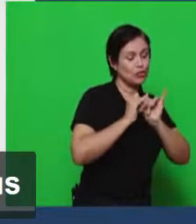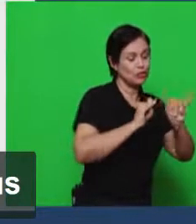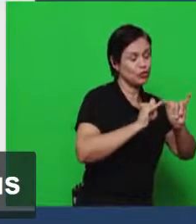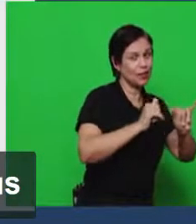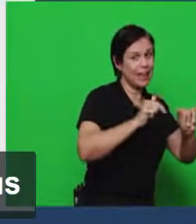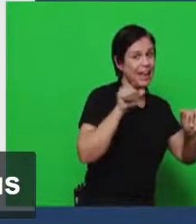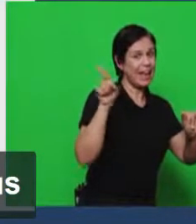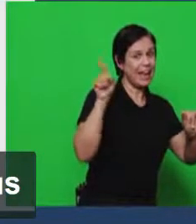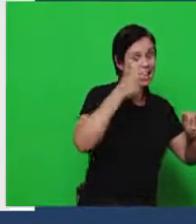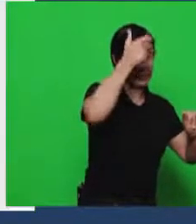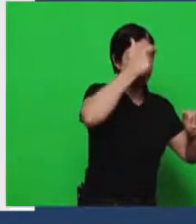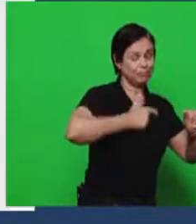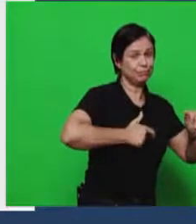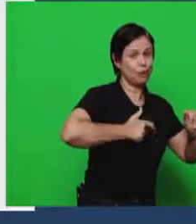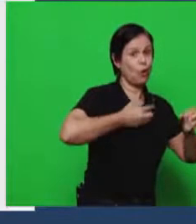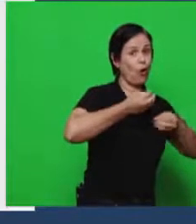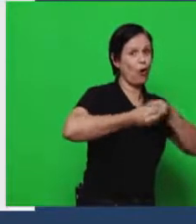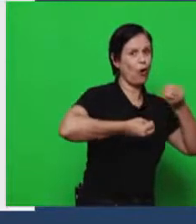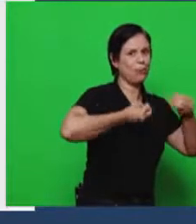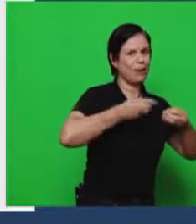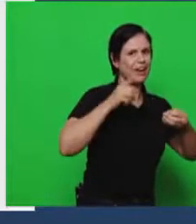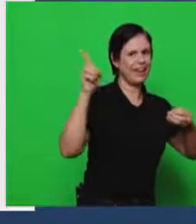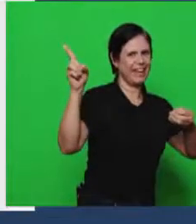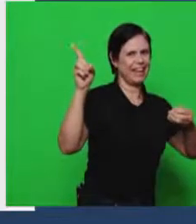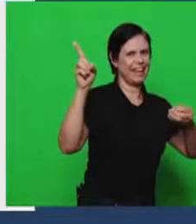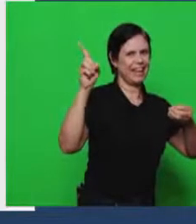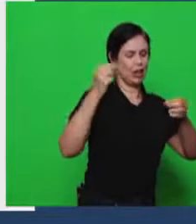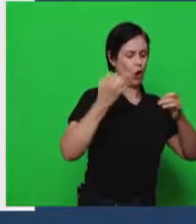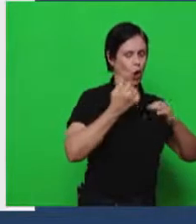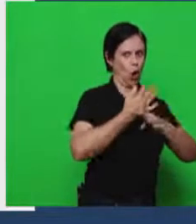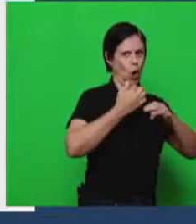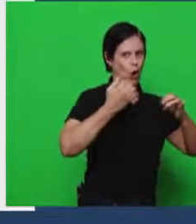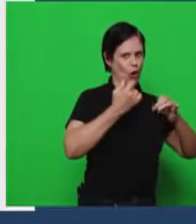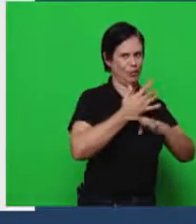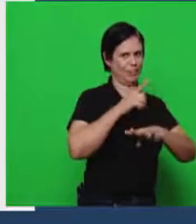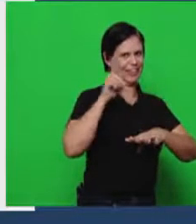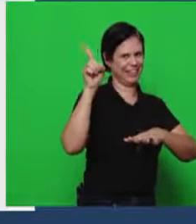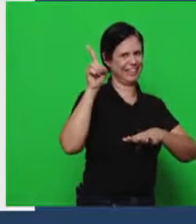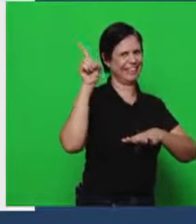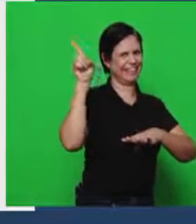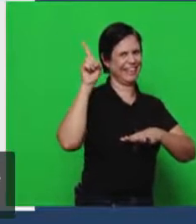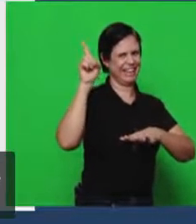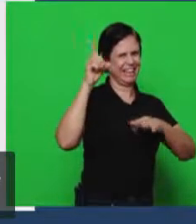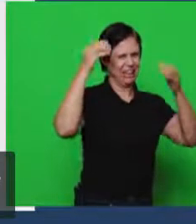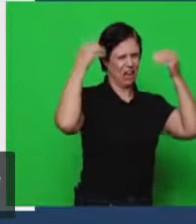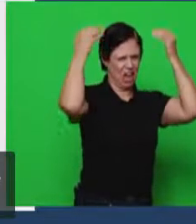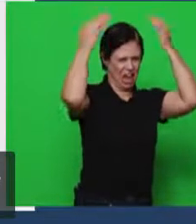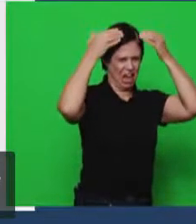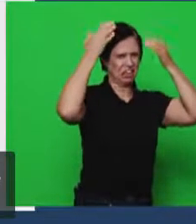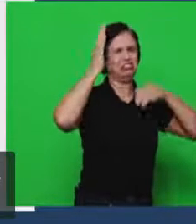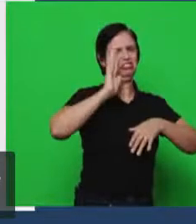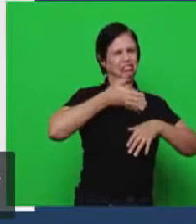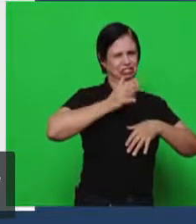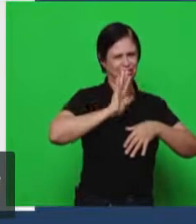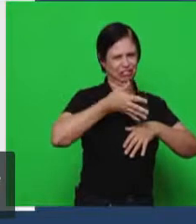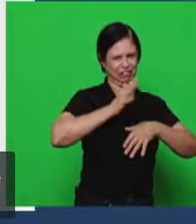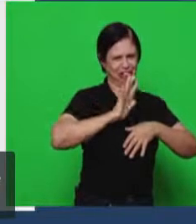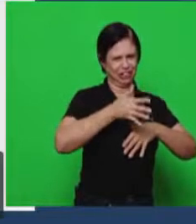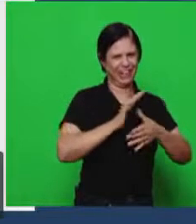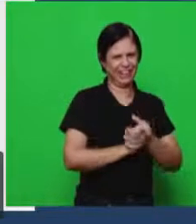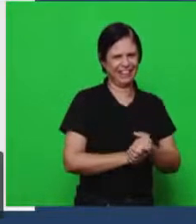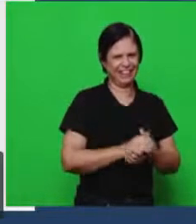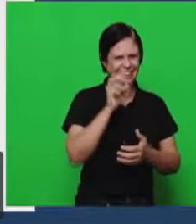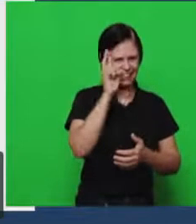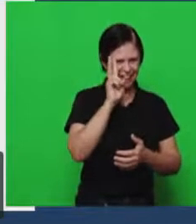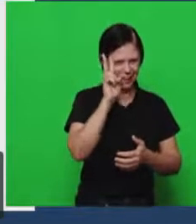com o Senhor Jesus, já na condição de glorificado, conforme a visão que João teve no capítulo 1,